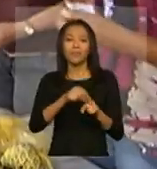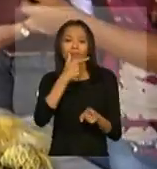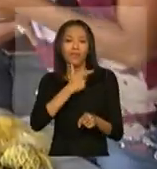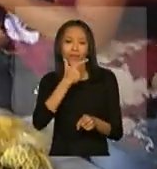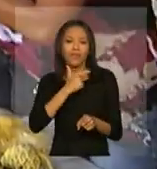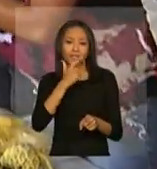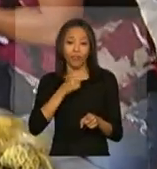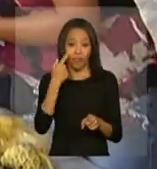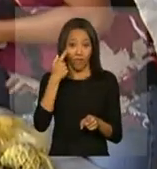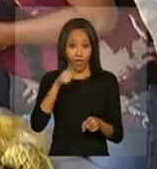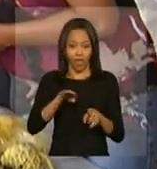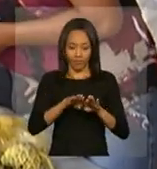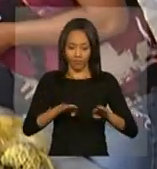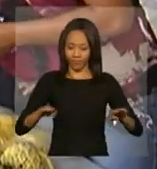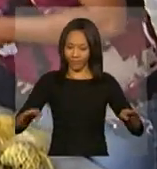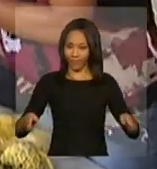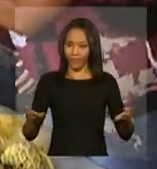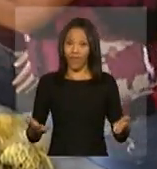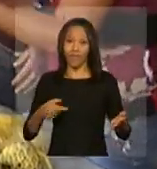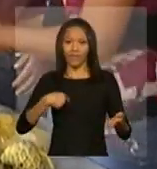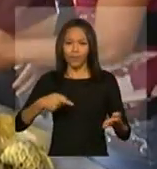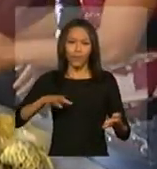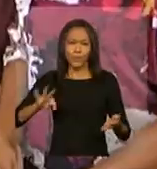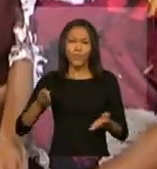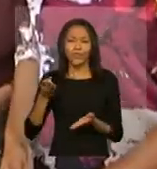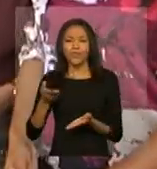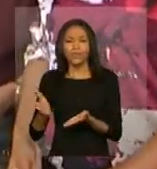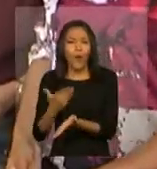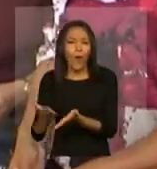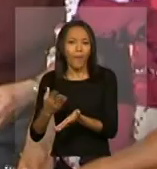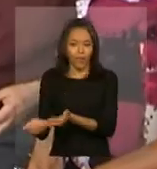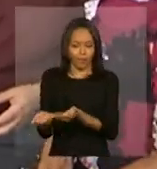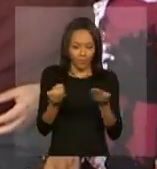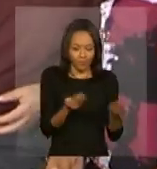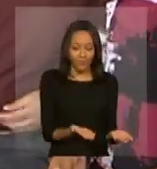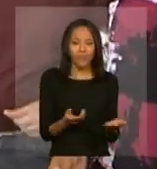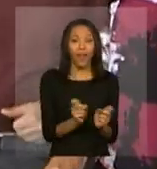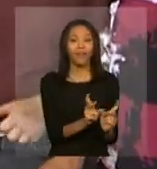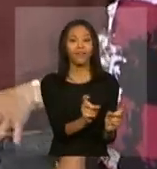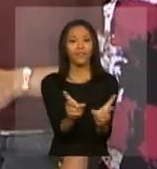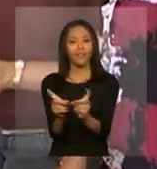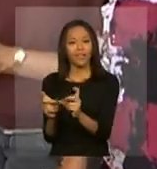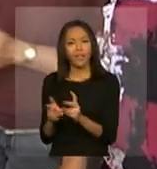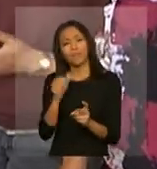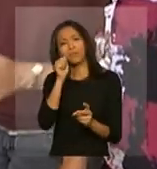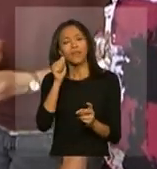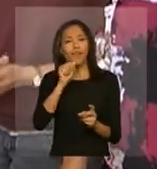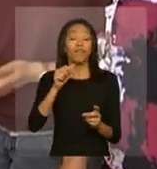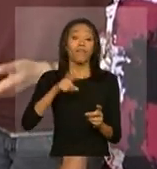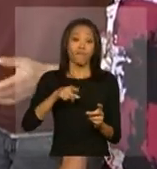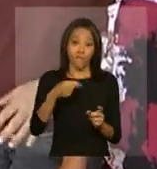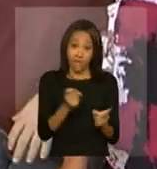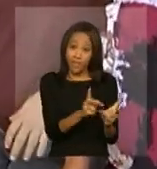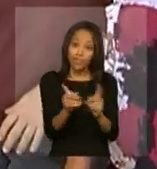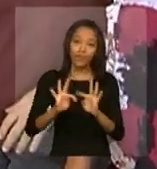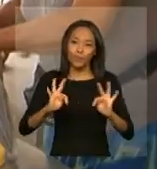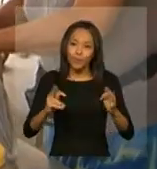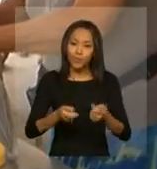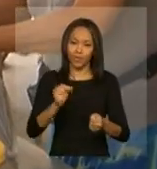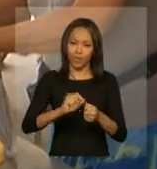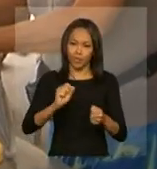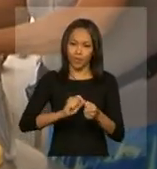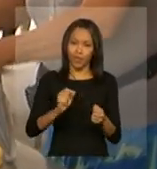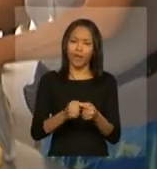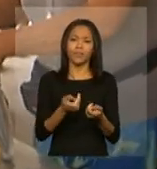bancas, estão apenas o excedente da produção. As trabalhadoras rurais vendem a maior parte do que produzem